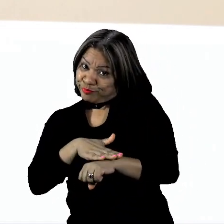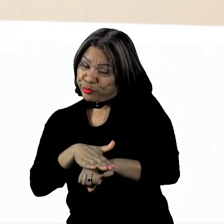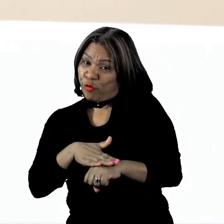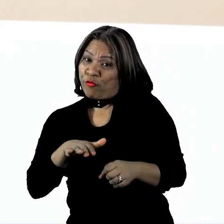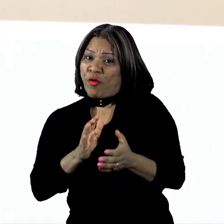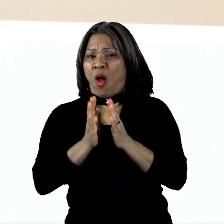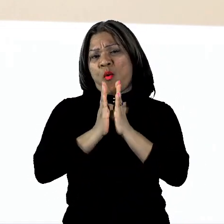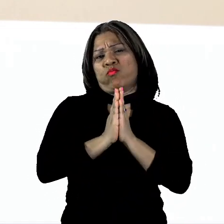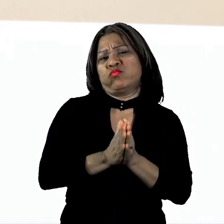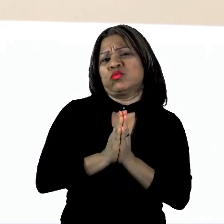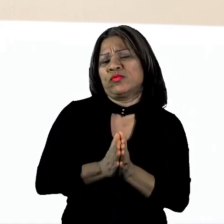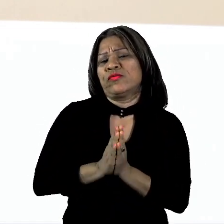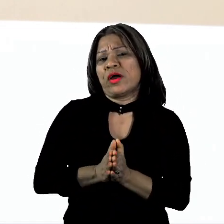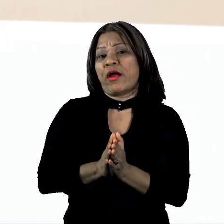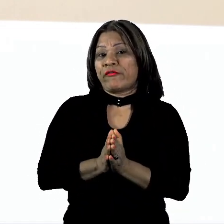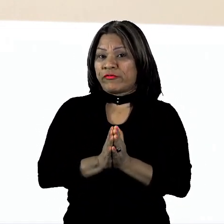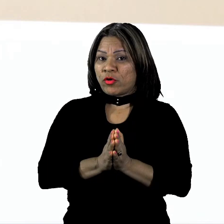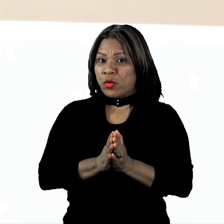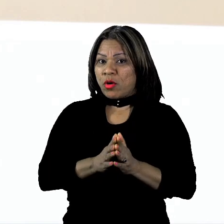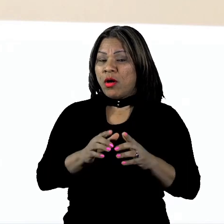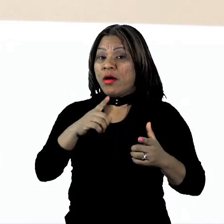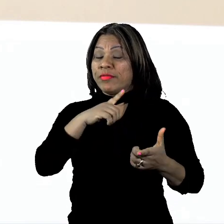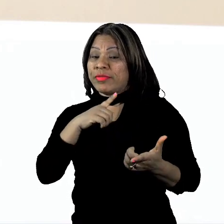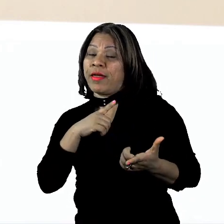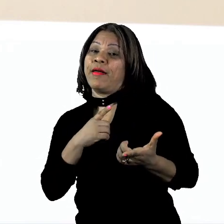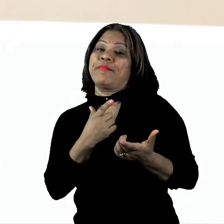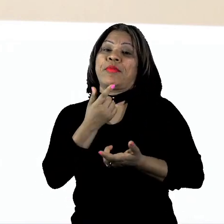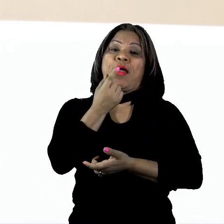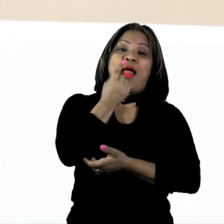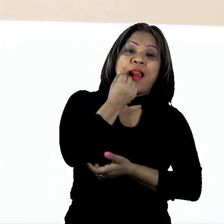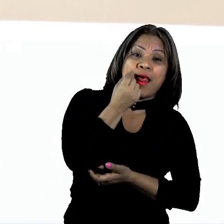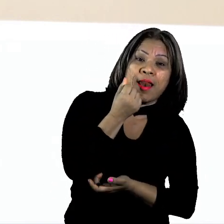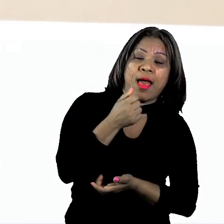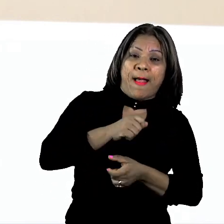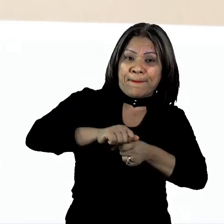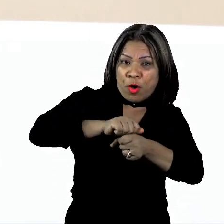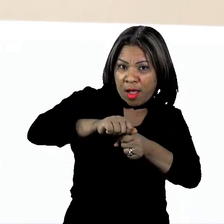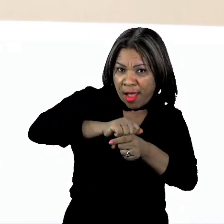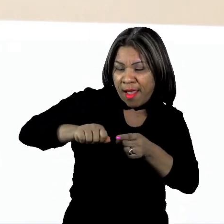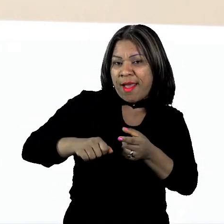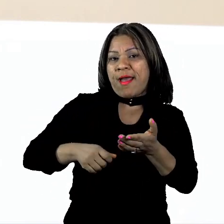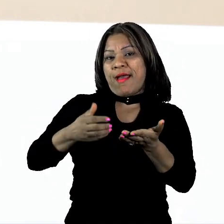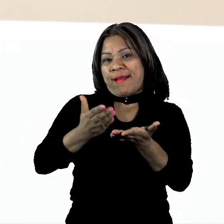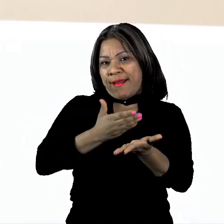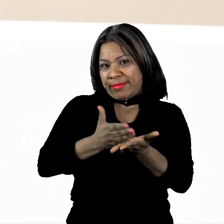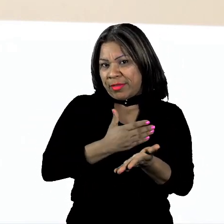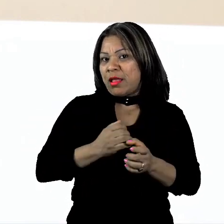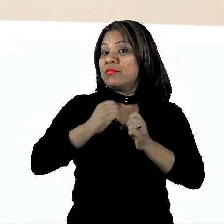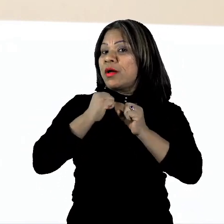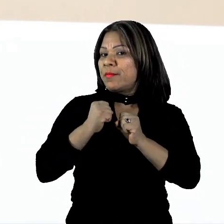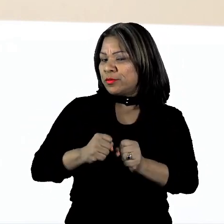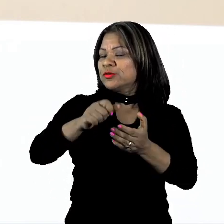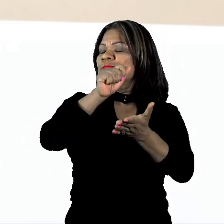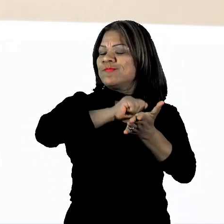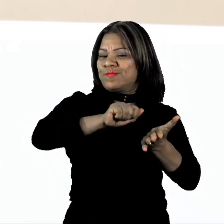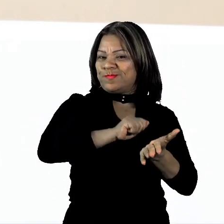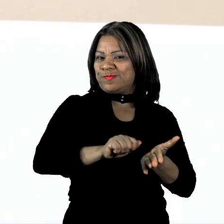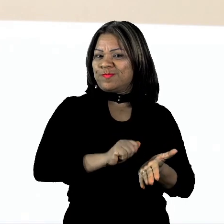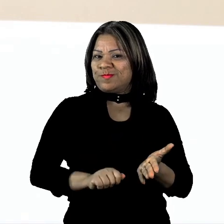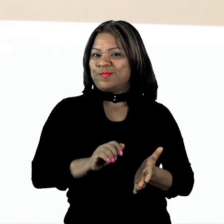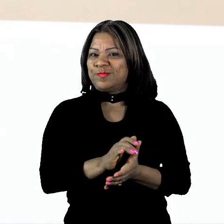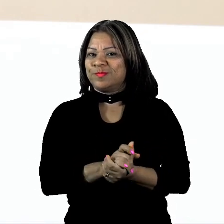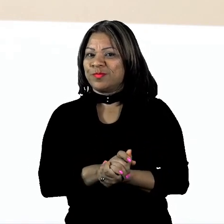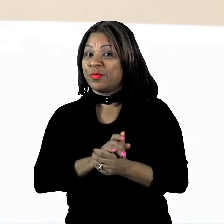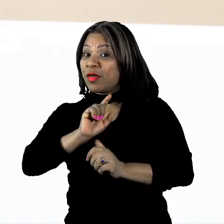favor, tenham em mãos lápis, borracha, caderno para que possamos escrever. E